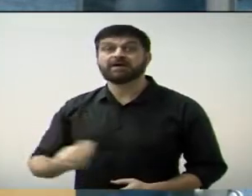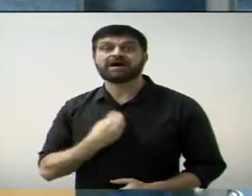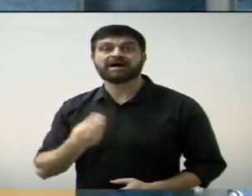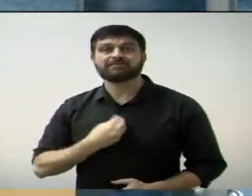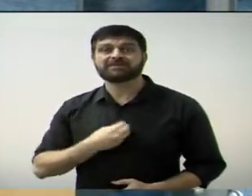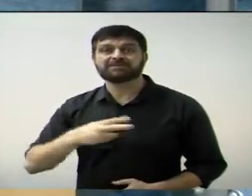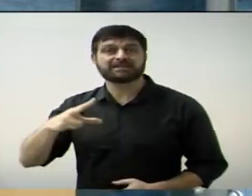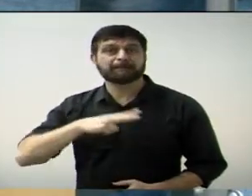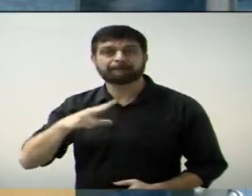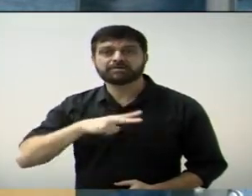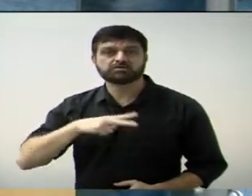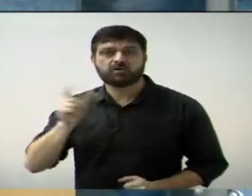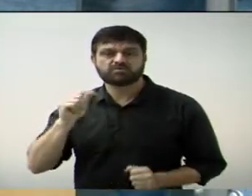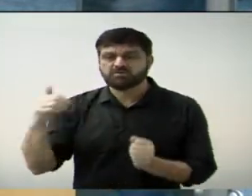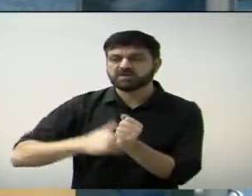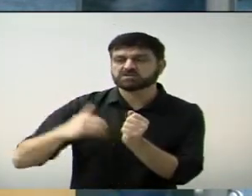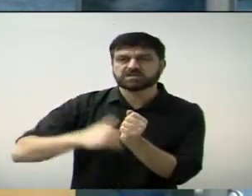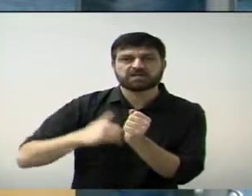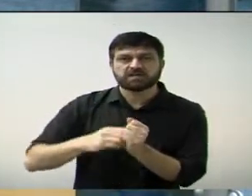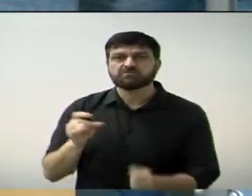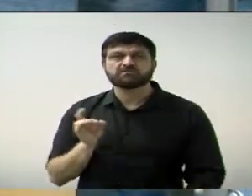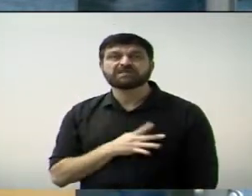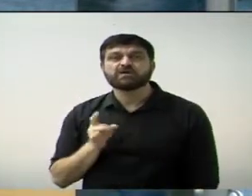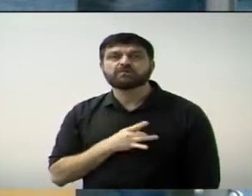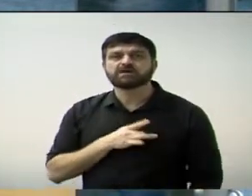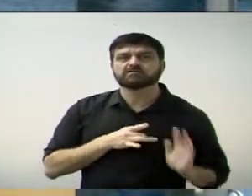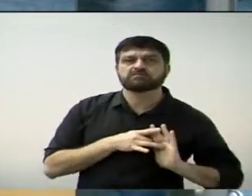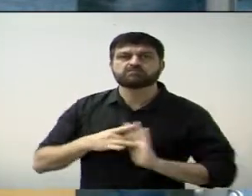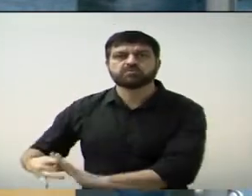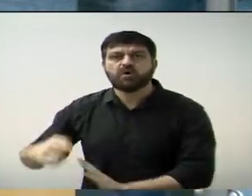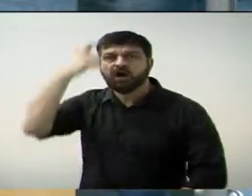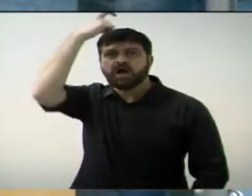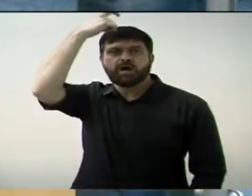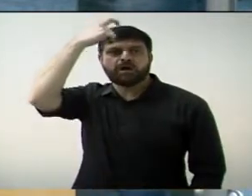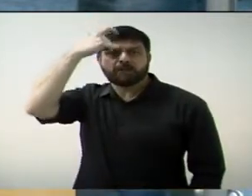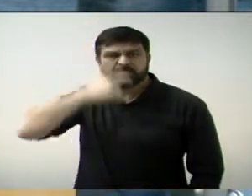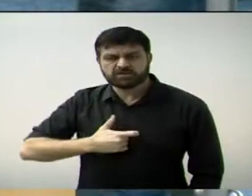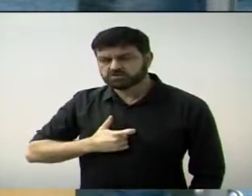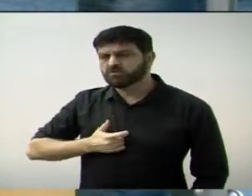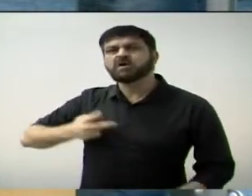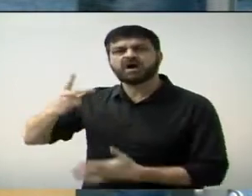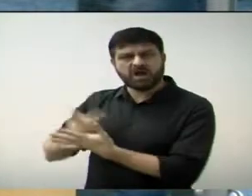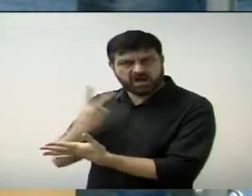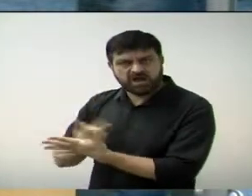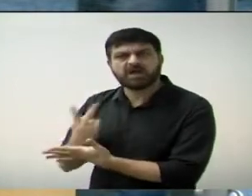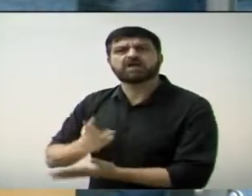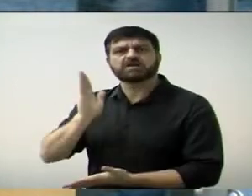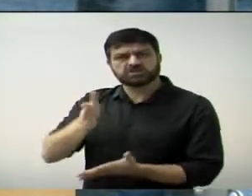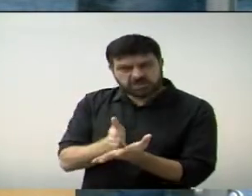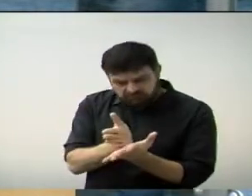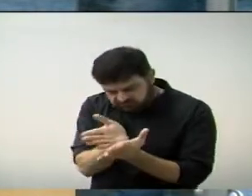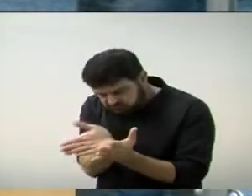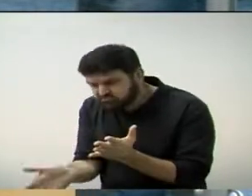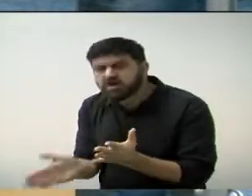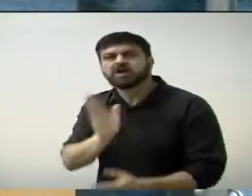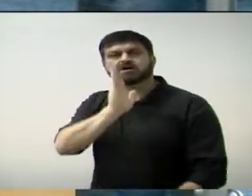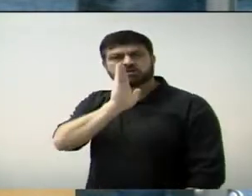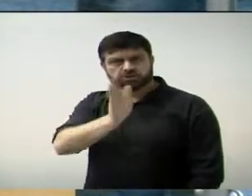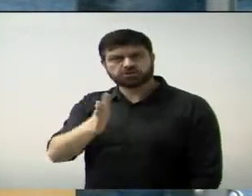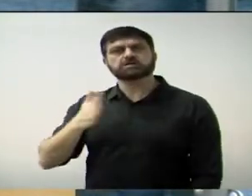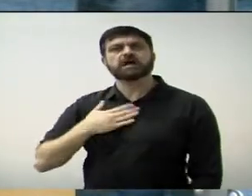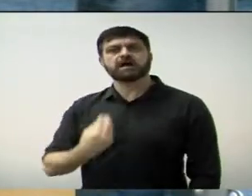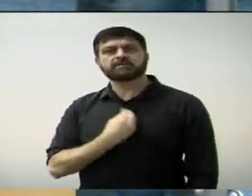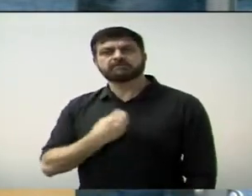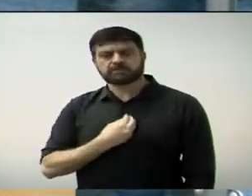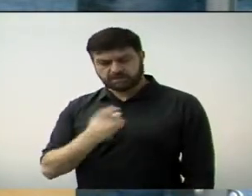vida particular de ninguém e não tenho medo disso. Eu sou um cidadão comum, já errei como todo mundo aqui já errou. Eu não